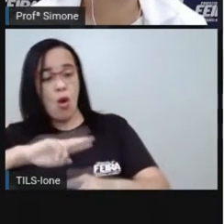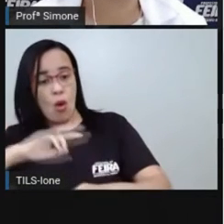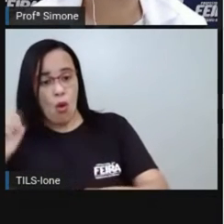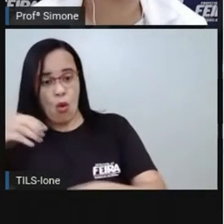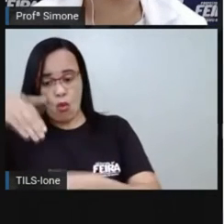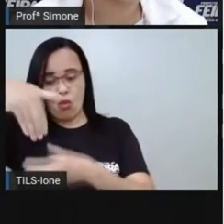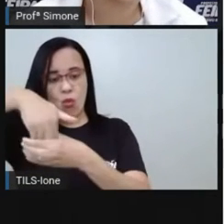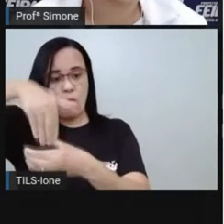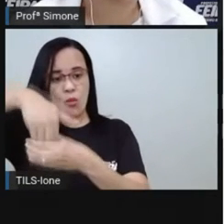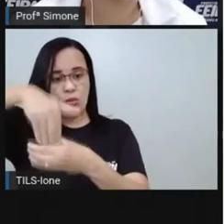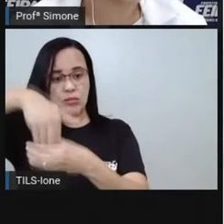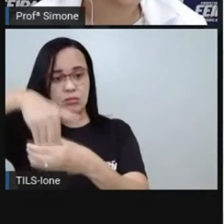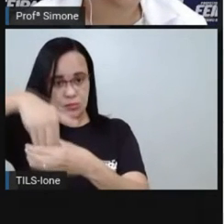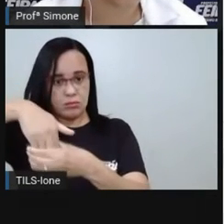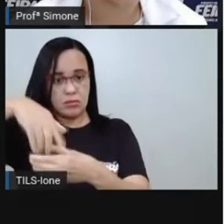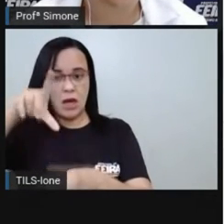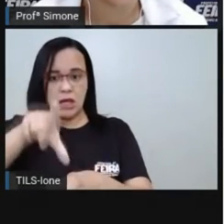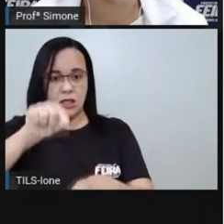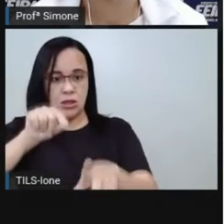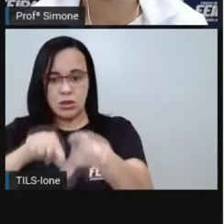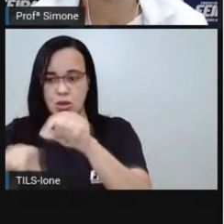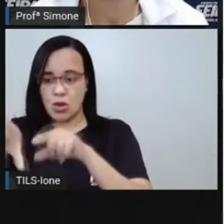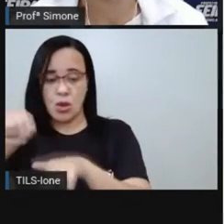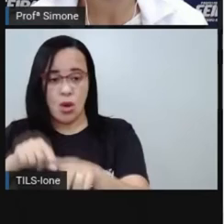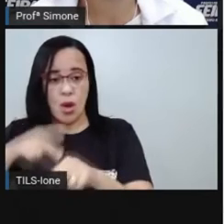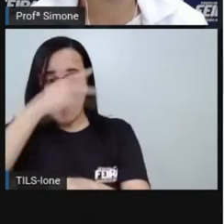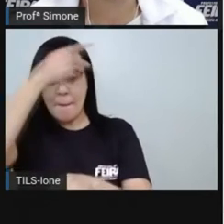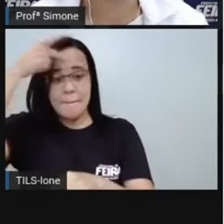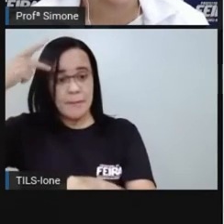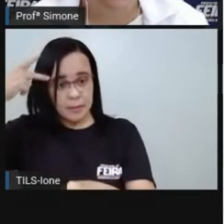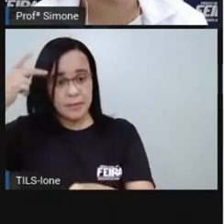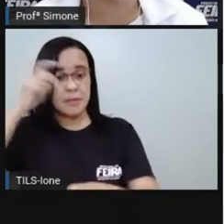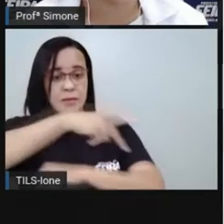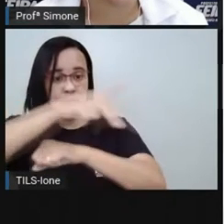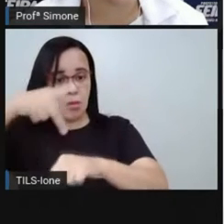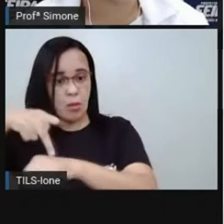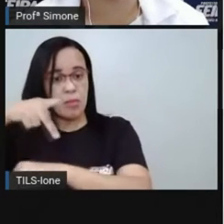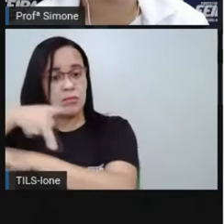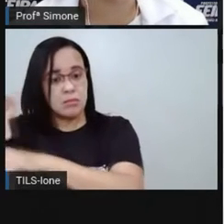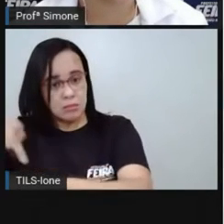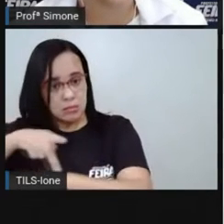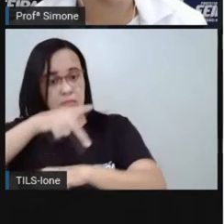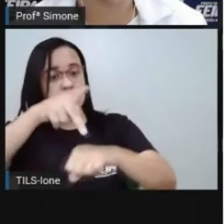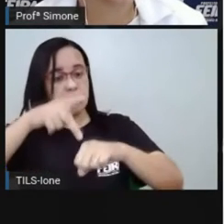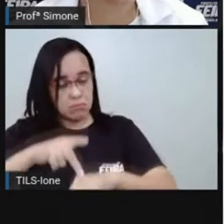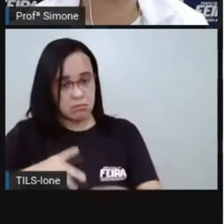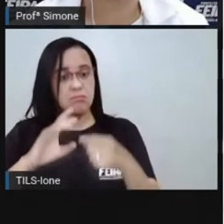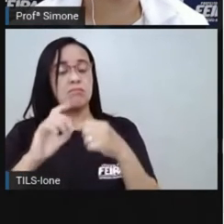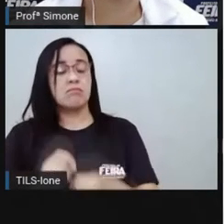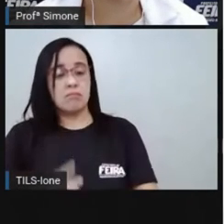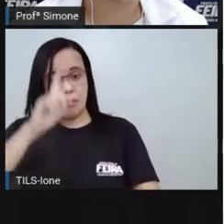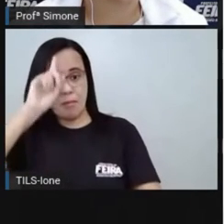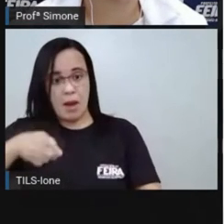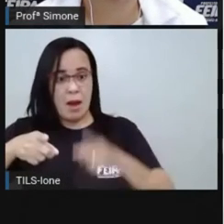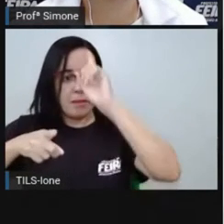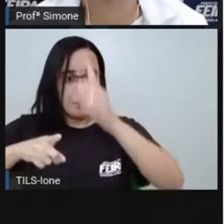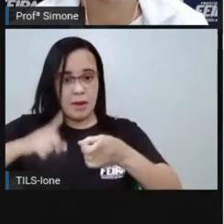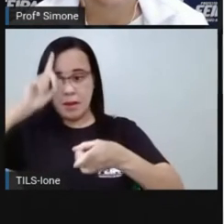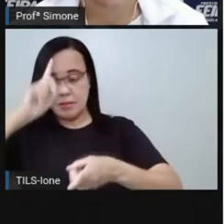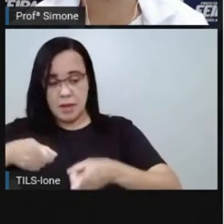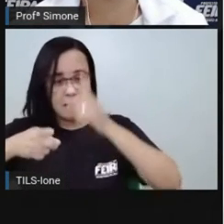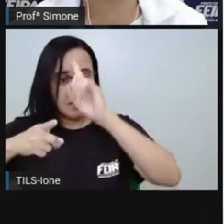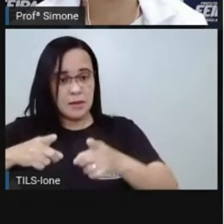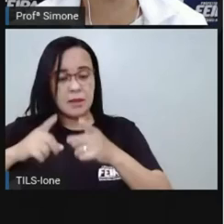os representantes da nação. E esses mandatos que esse presidente, esses governantes